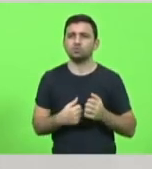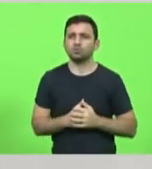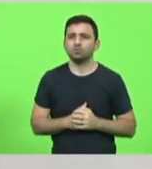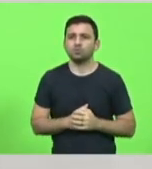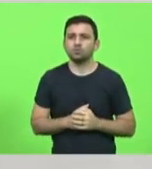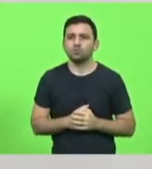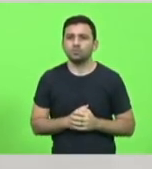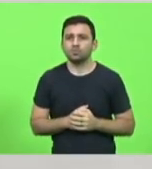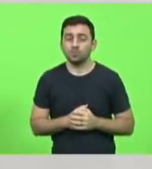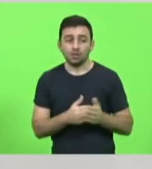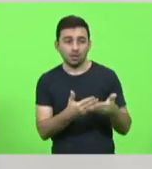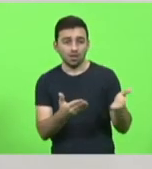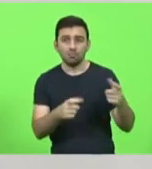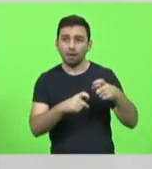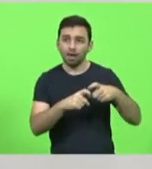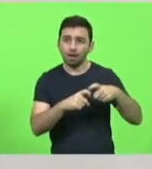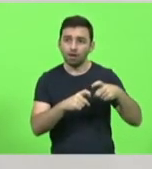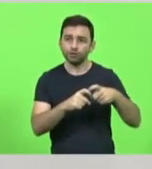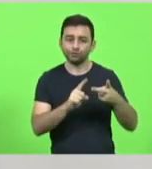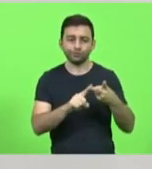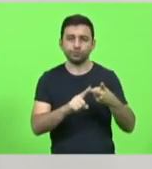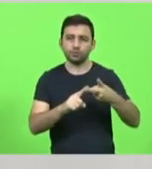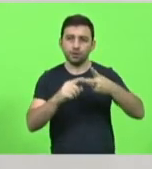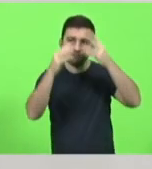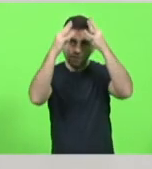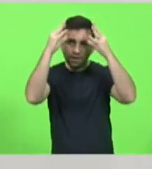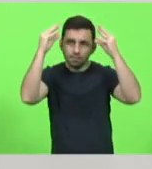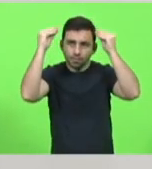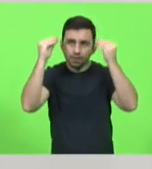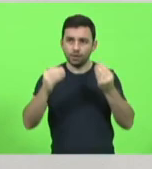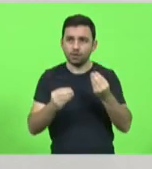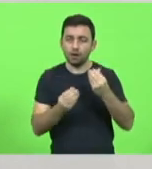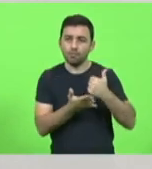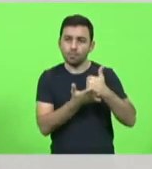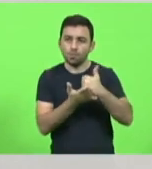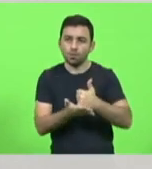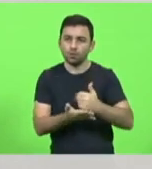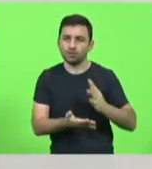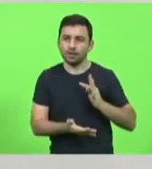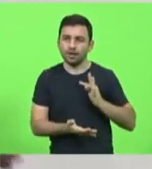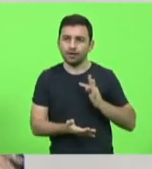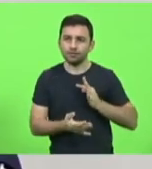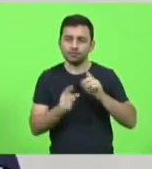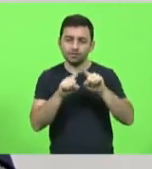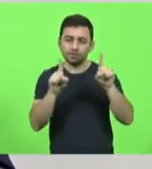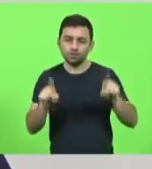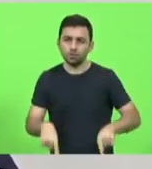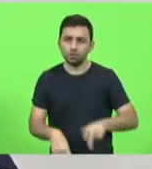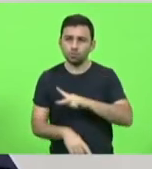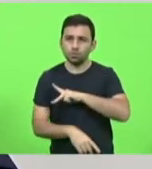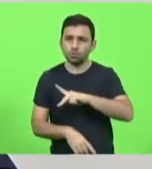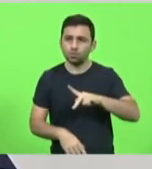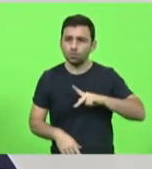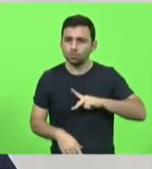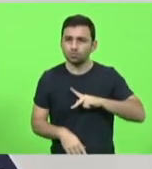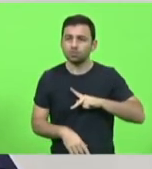de médicos, de enfermeiros, de auxiliares, de técnicos, de servidores públicos da saúde